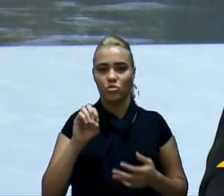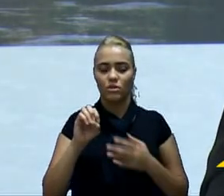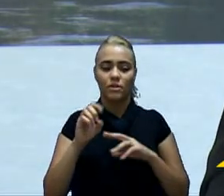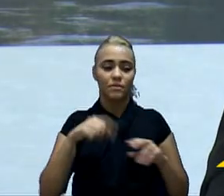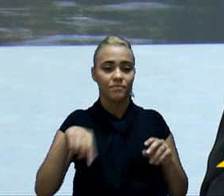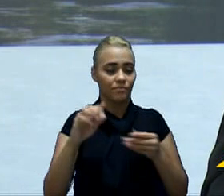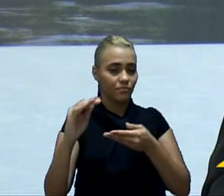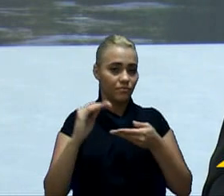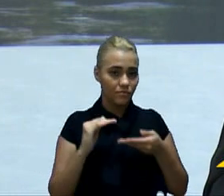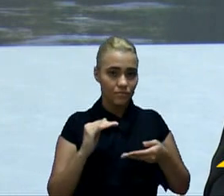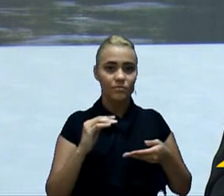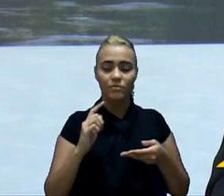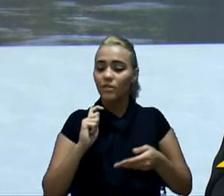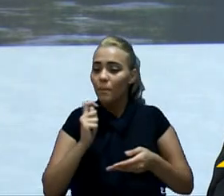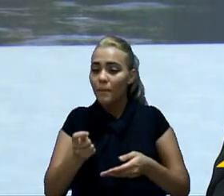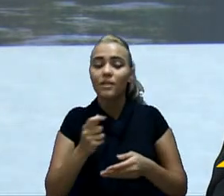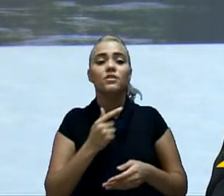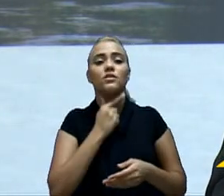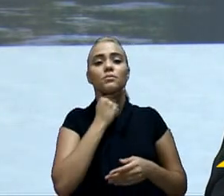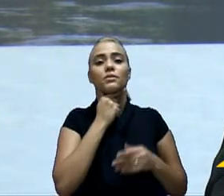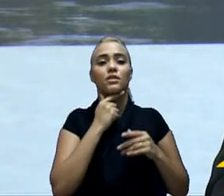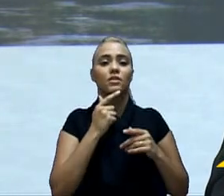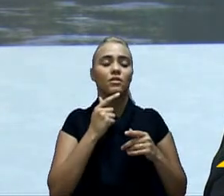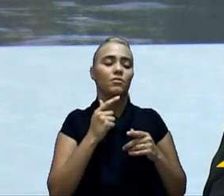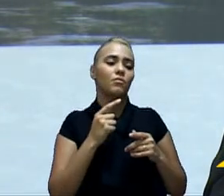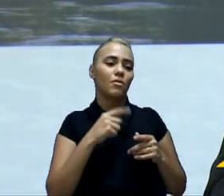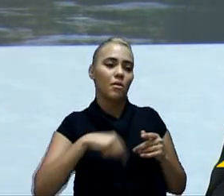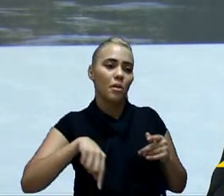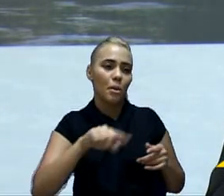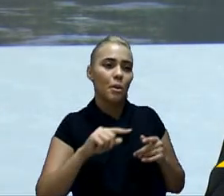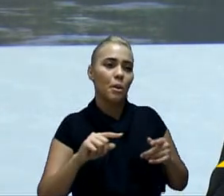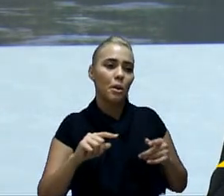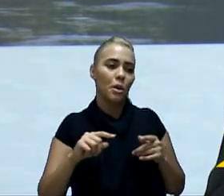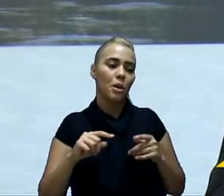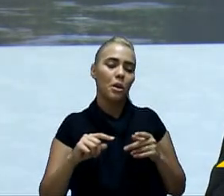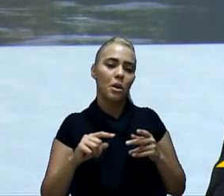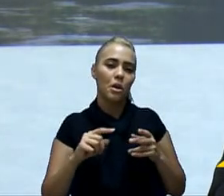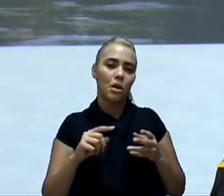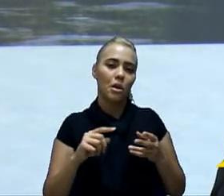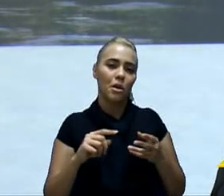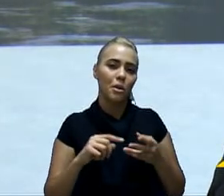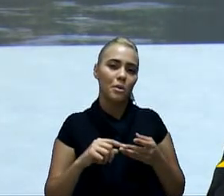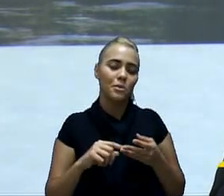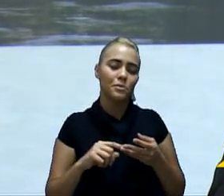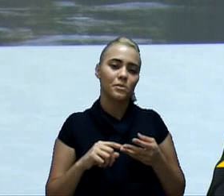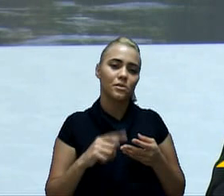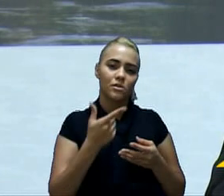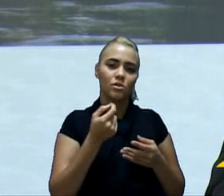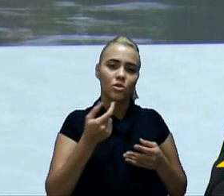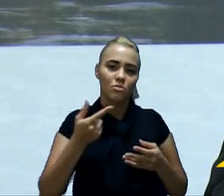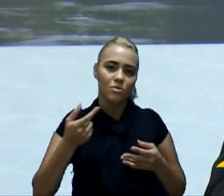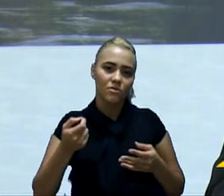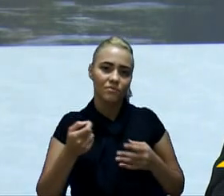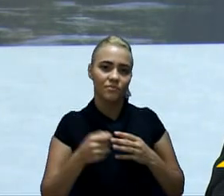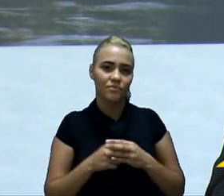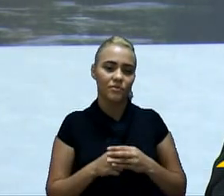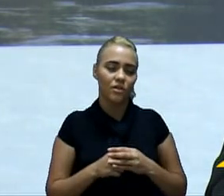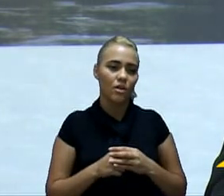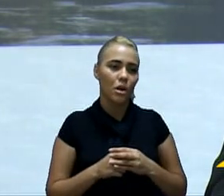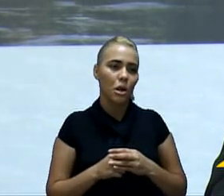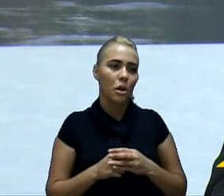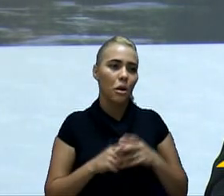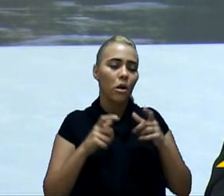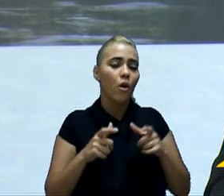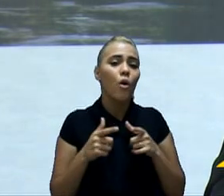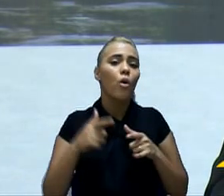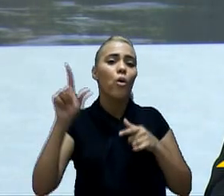para pagar a despesa contratada e que passaram em resto a pagar de 2020. Onde mais, senhor achou?